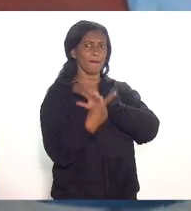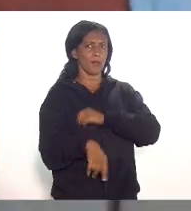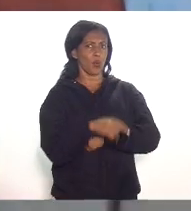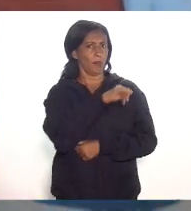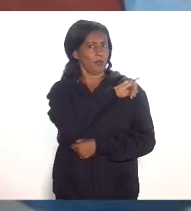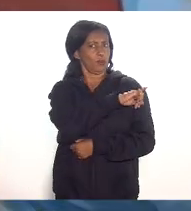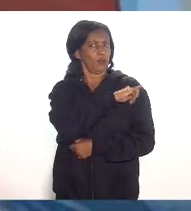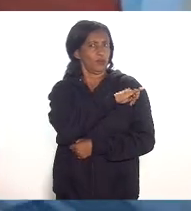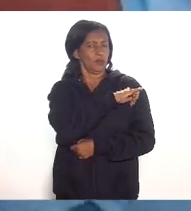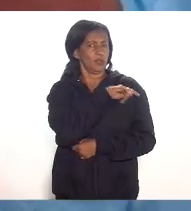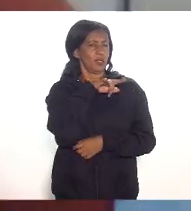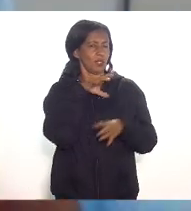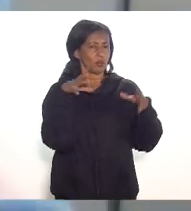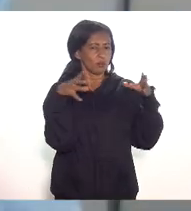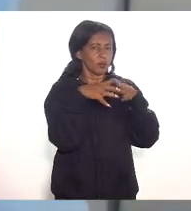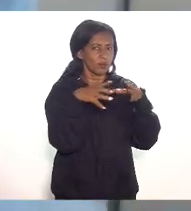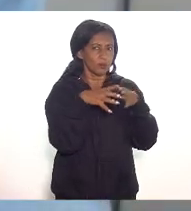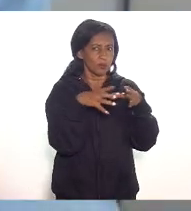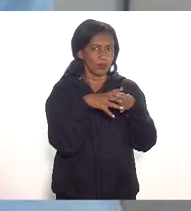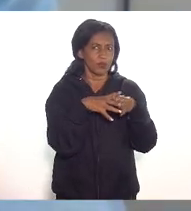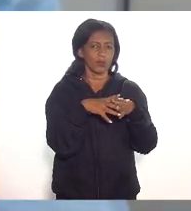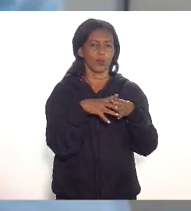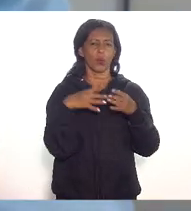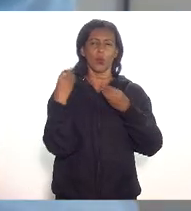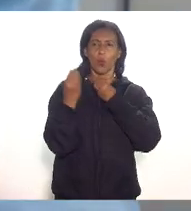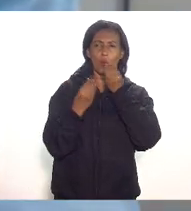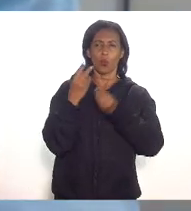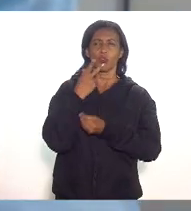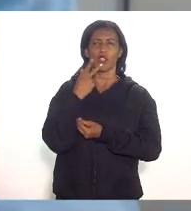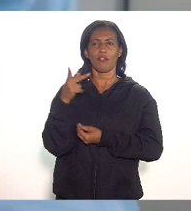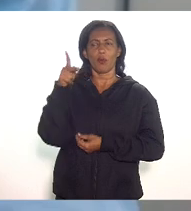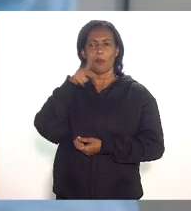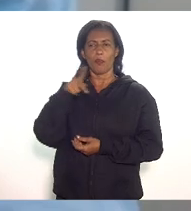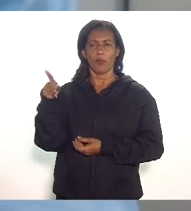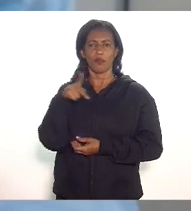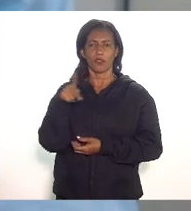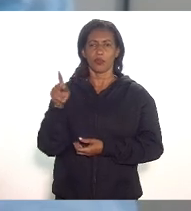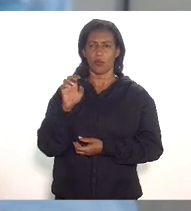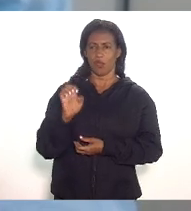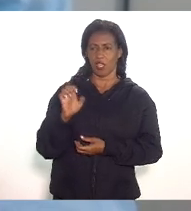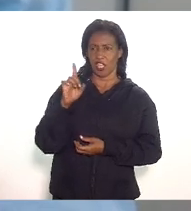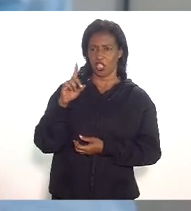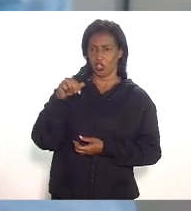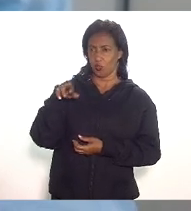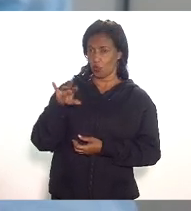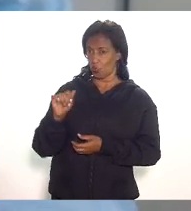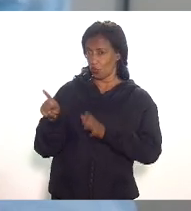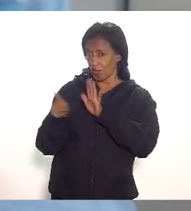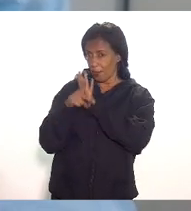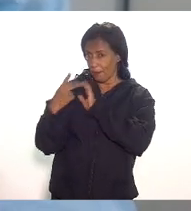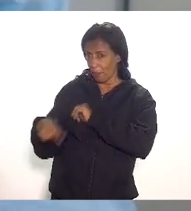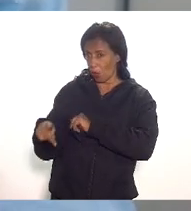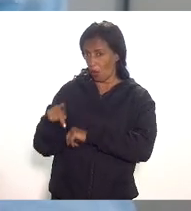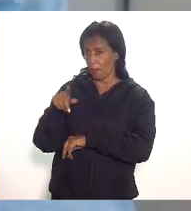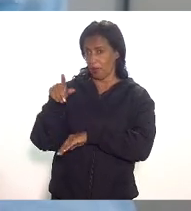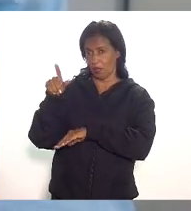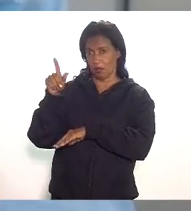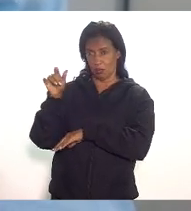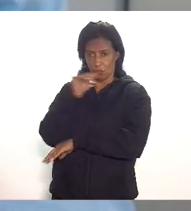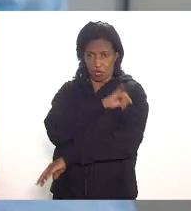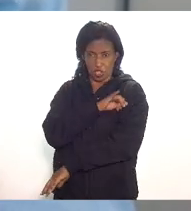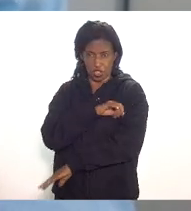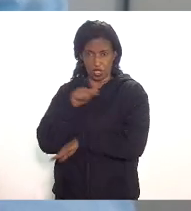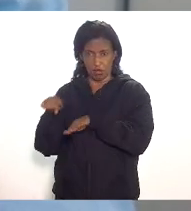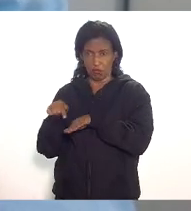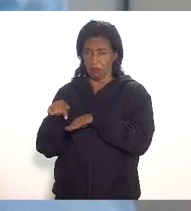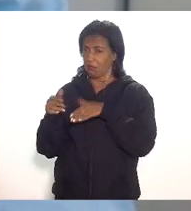bem falado inclusive pelo senhor Edmundo agora a usina não vai estar no Rio de Janeiro a usina vai estar no Paraná vai estar em qualquer